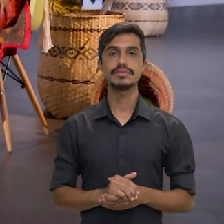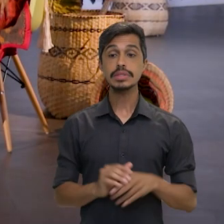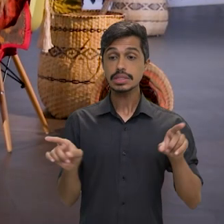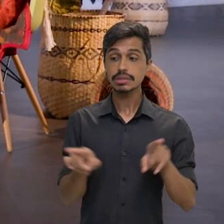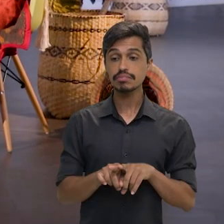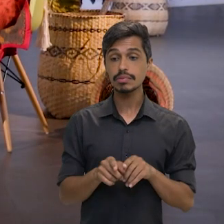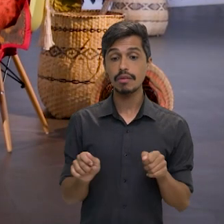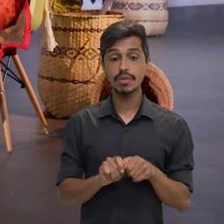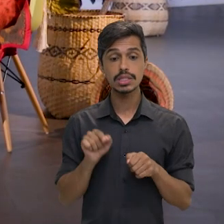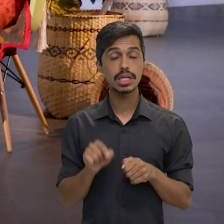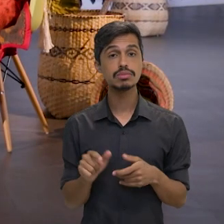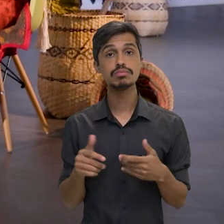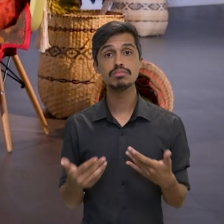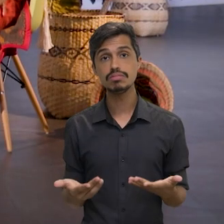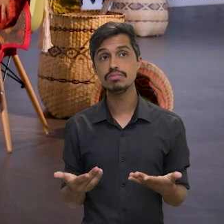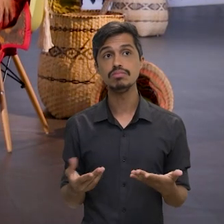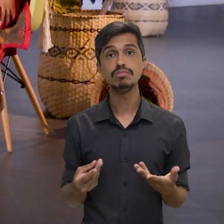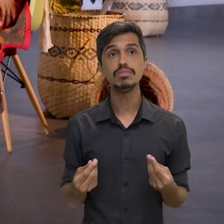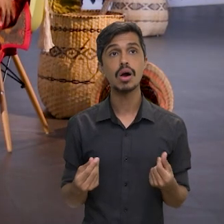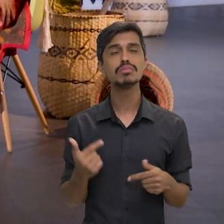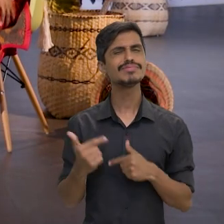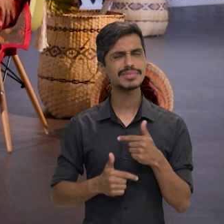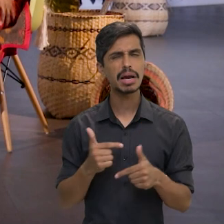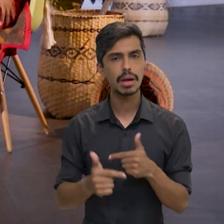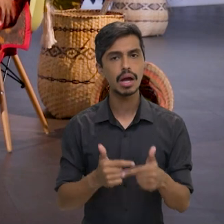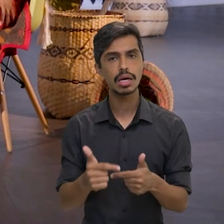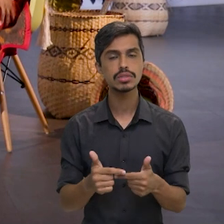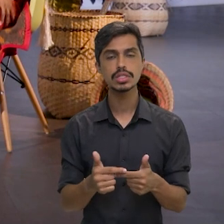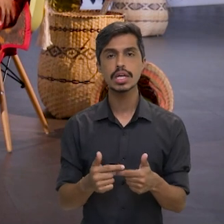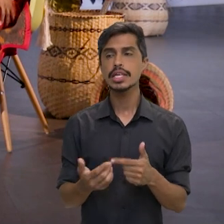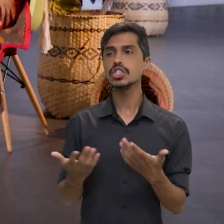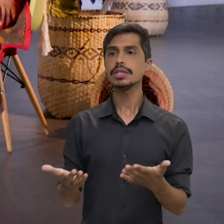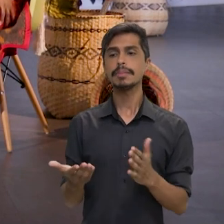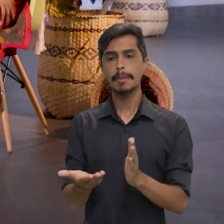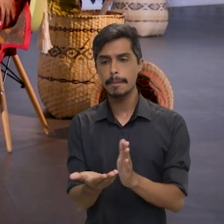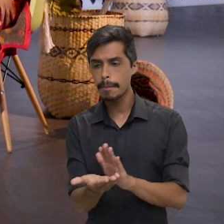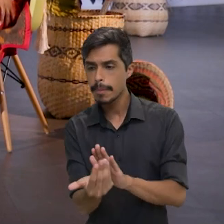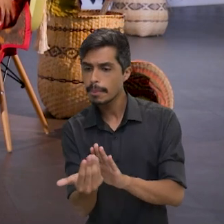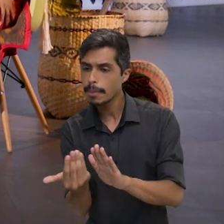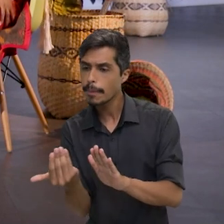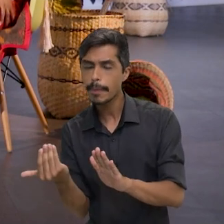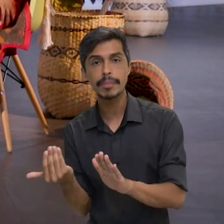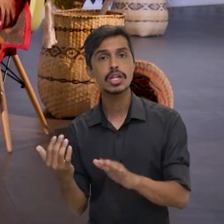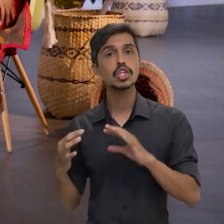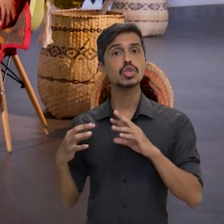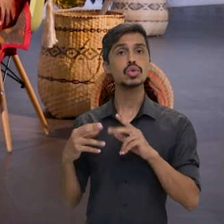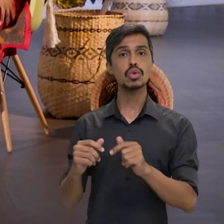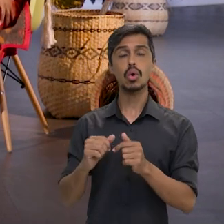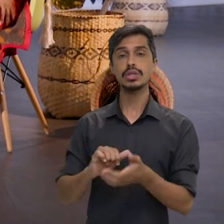fazer ali mesmo um trabalho de retirar todas